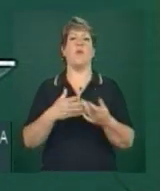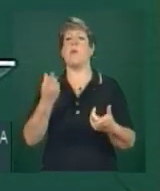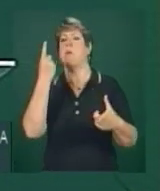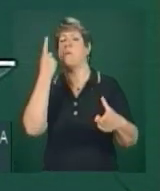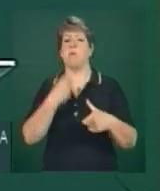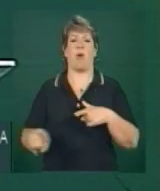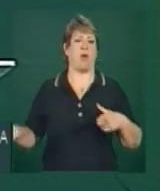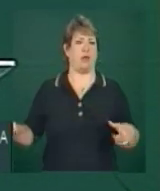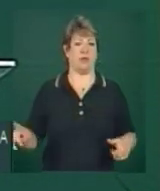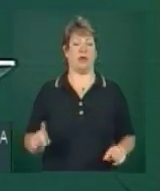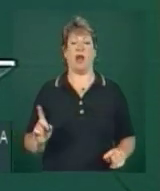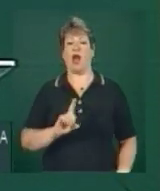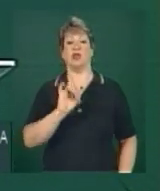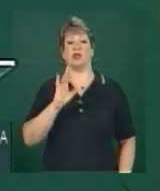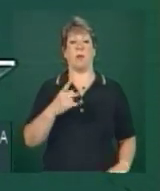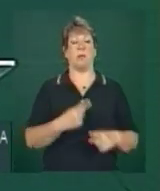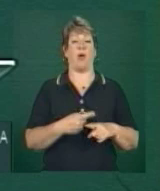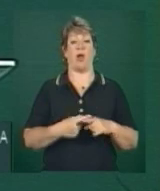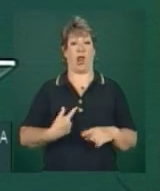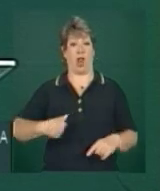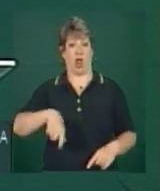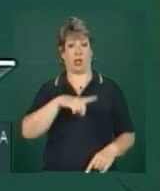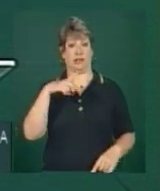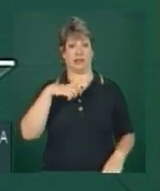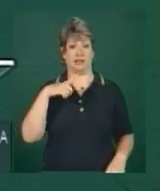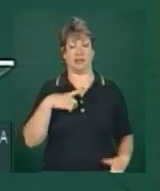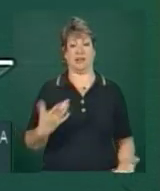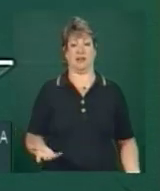não só porque nós temos os